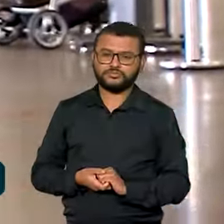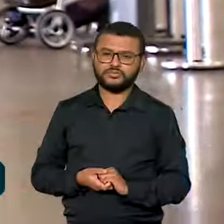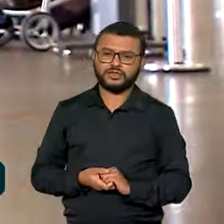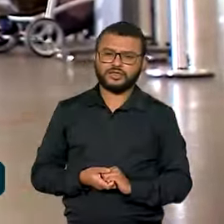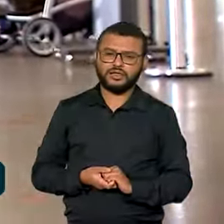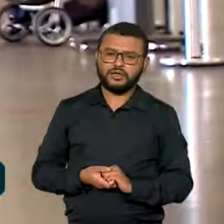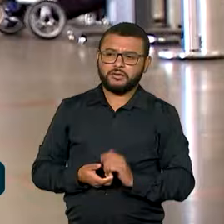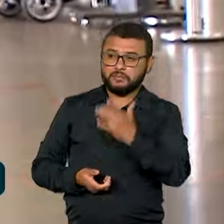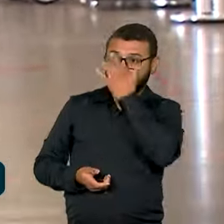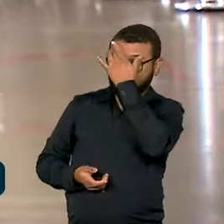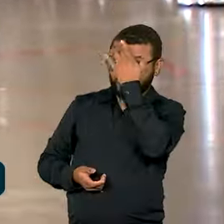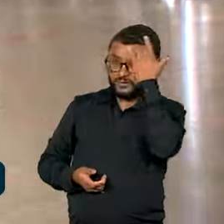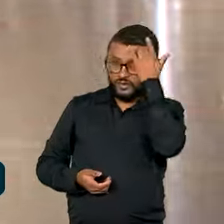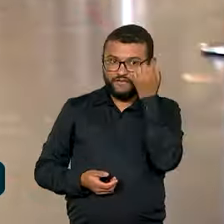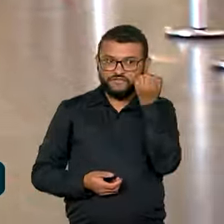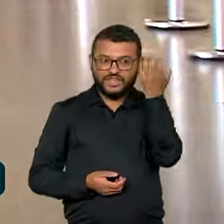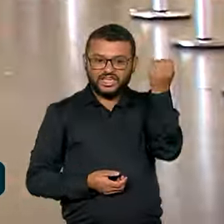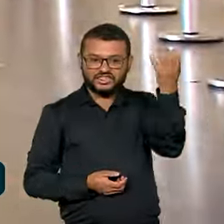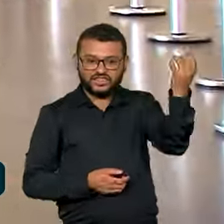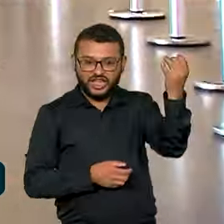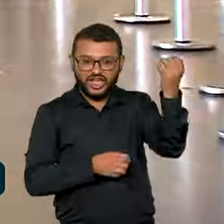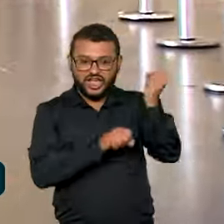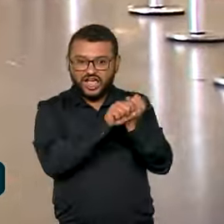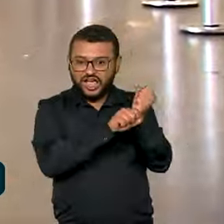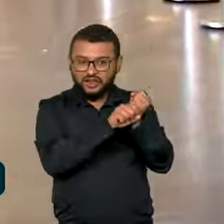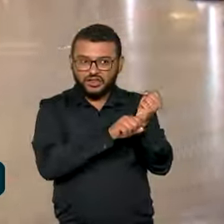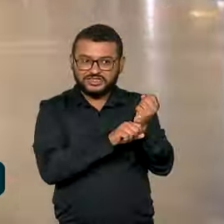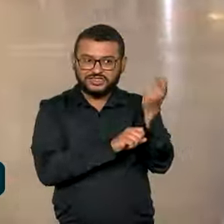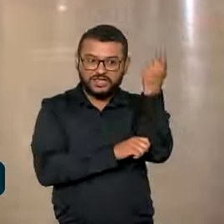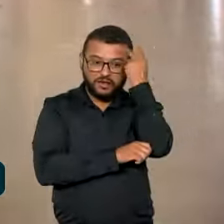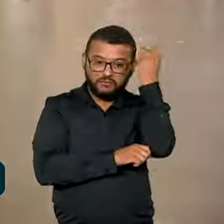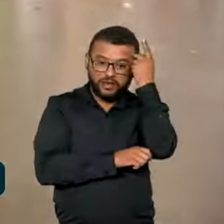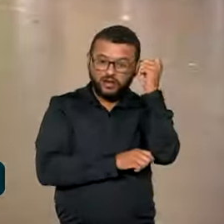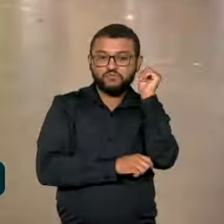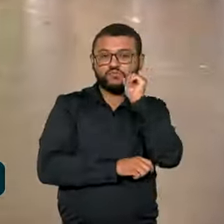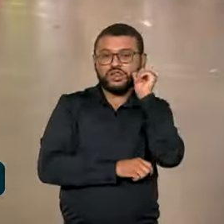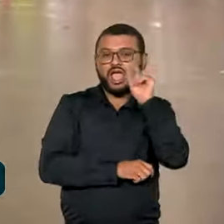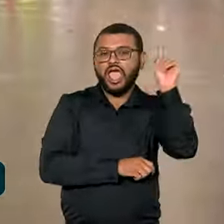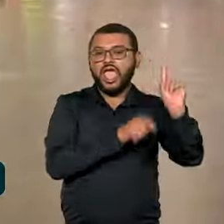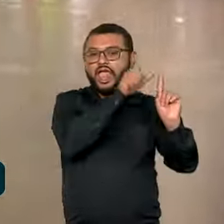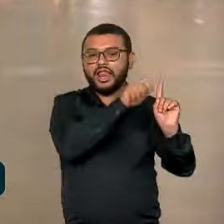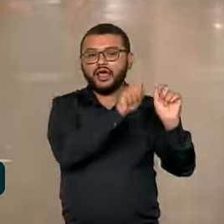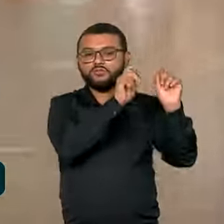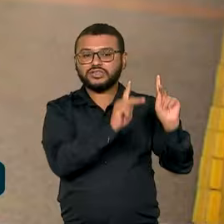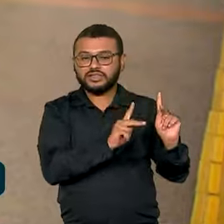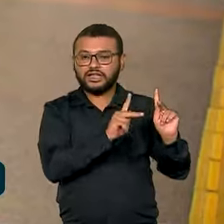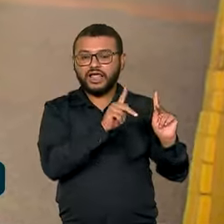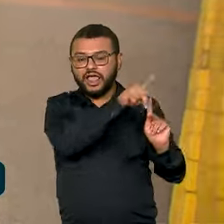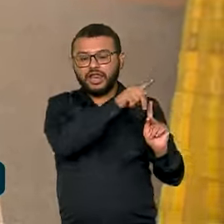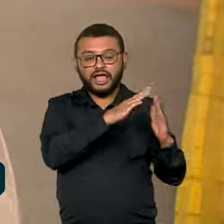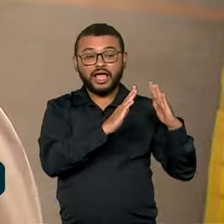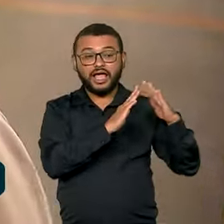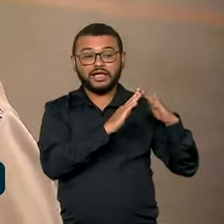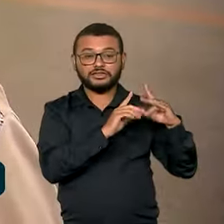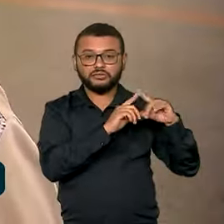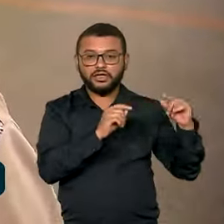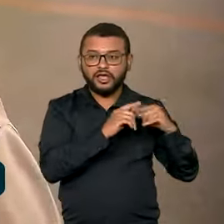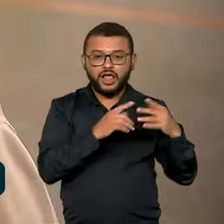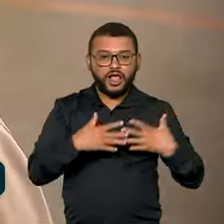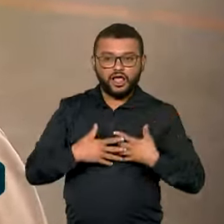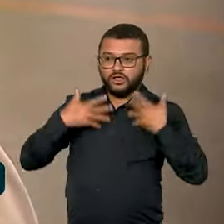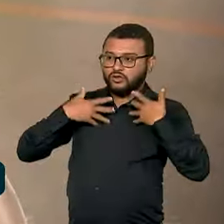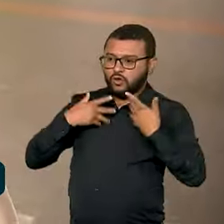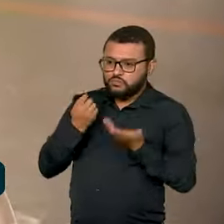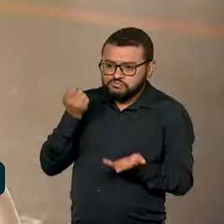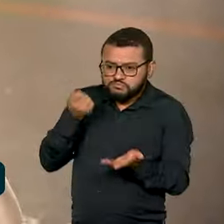Acostumada a viajar todo ano para São Paulo, Maria, que é professora aposentada e mora em Brasília, tem se assustado com o